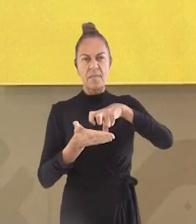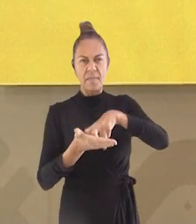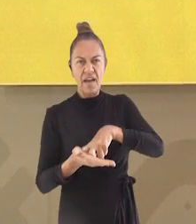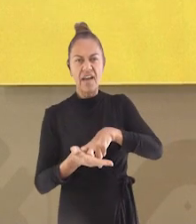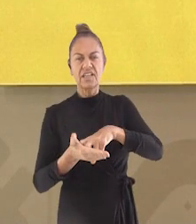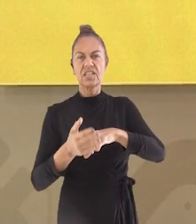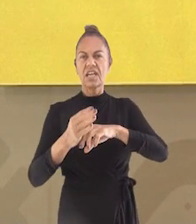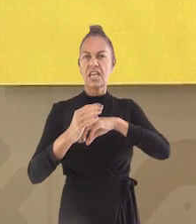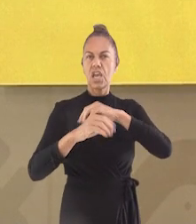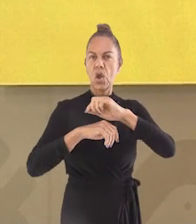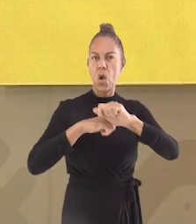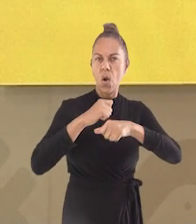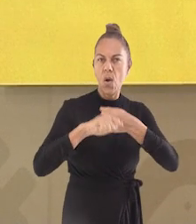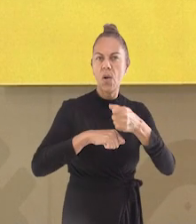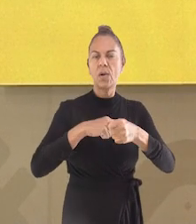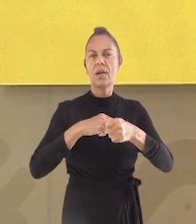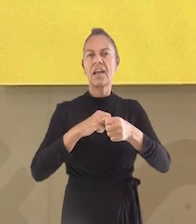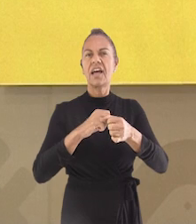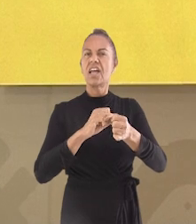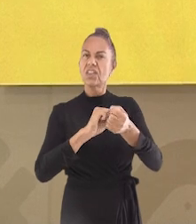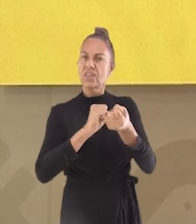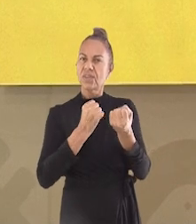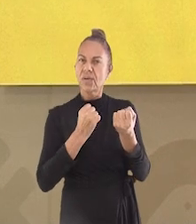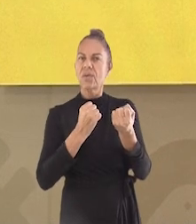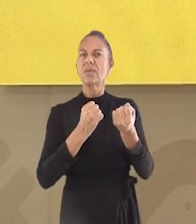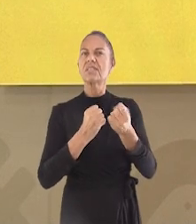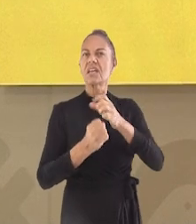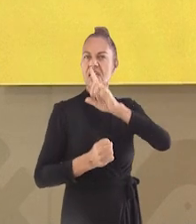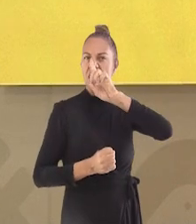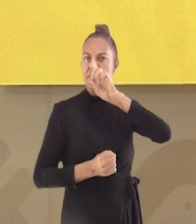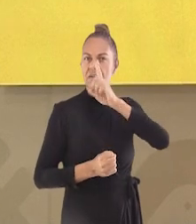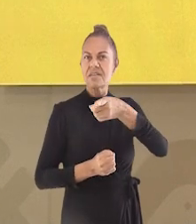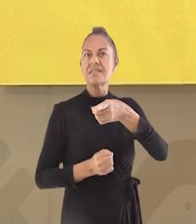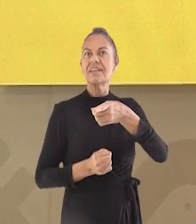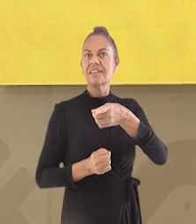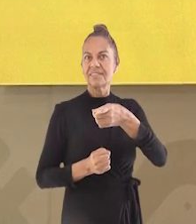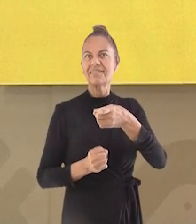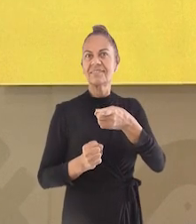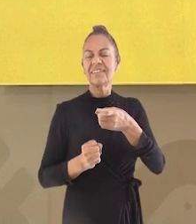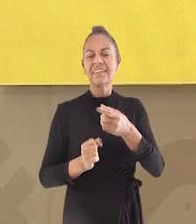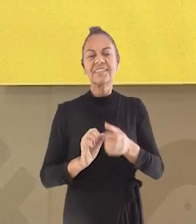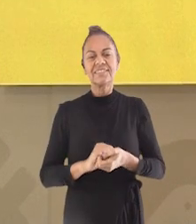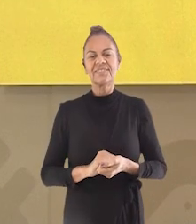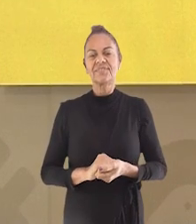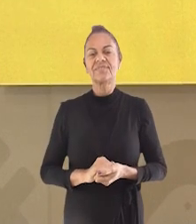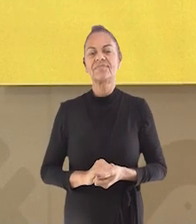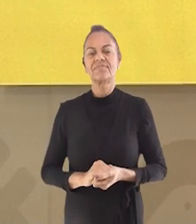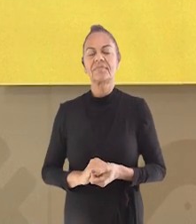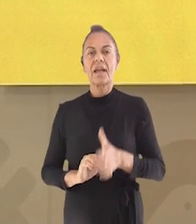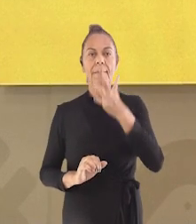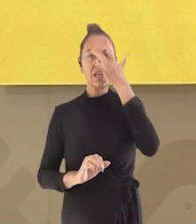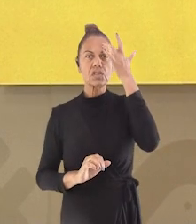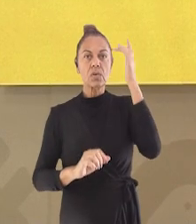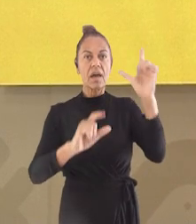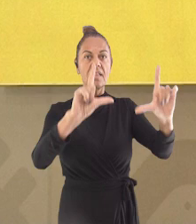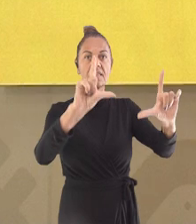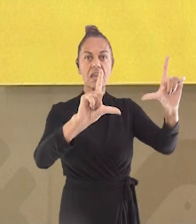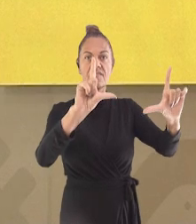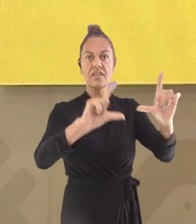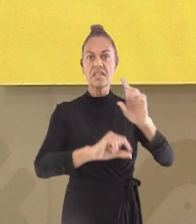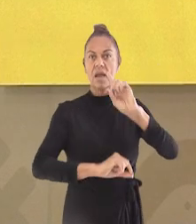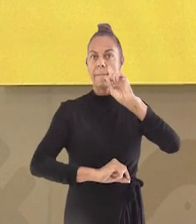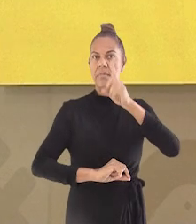palavras as abaixa, enrola, puxa e torce estão indicando uma ordem para quem está assistindo a televisão.